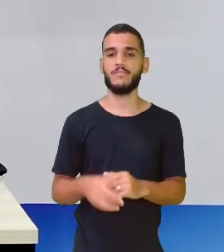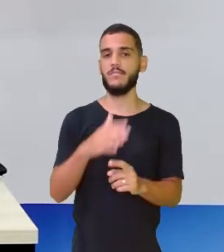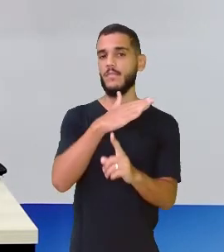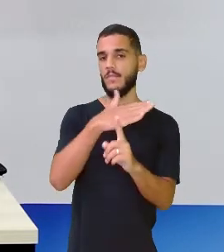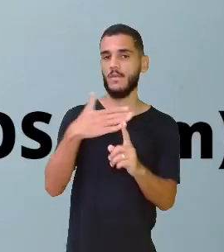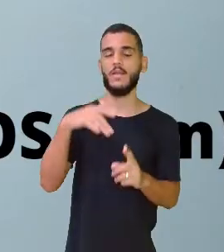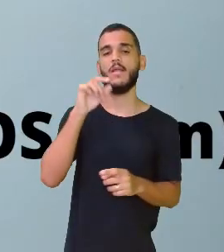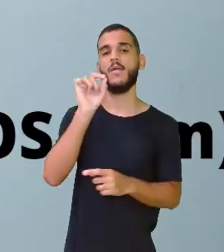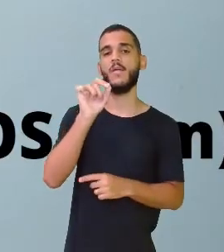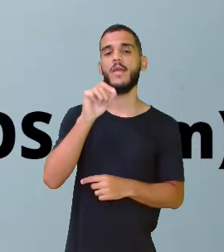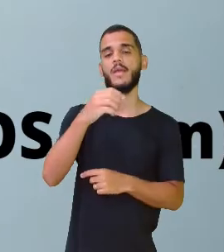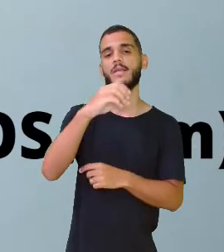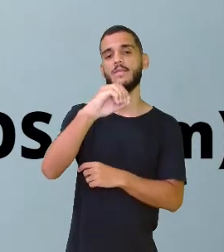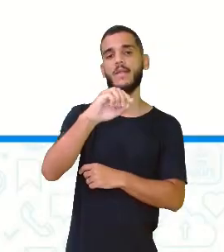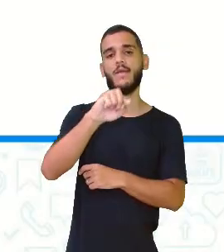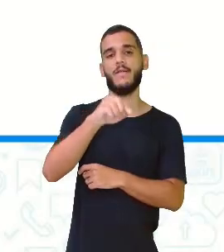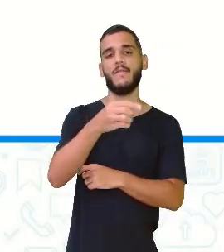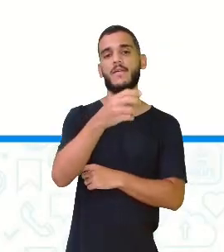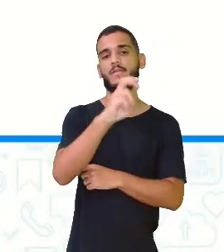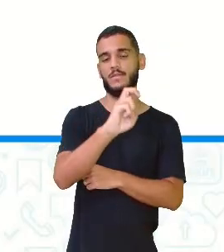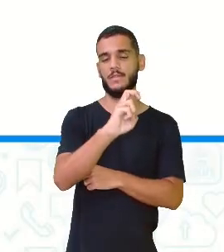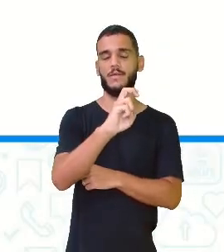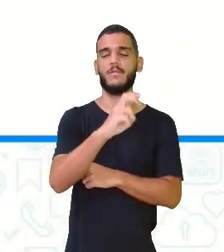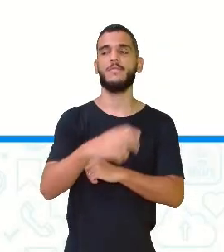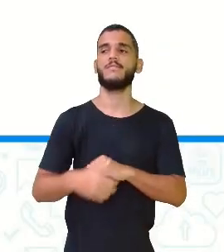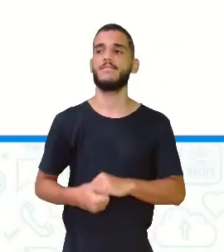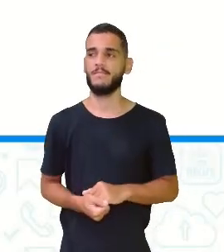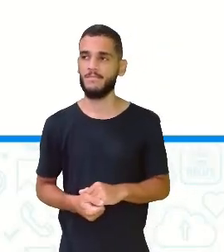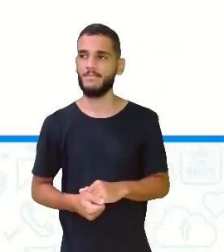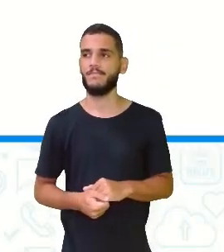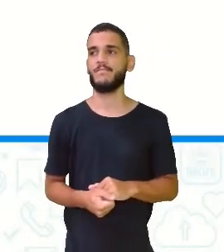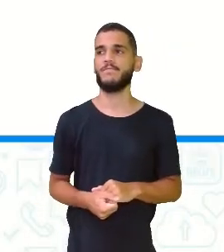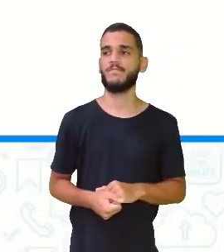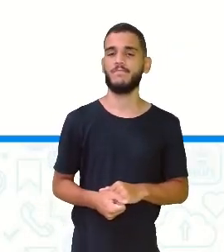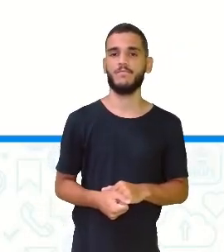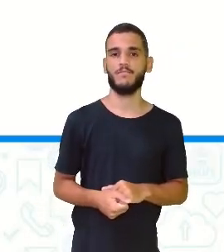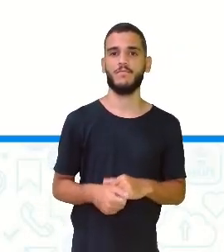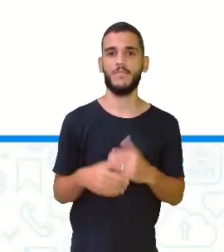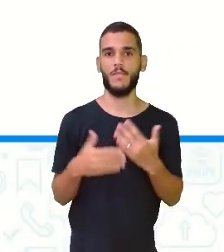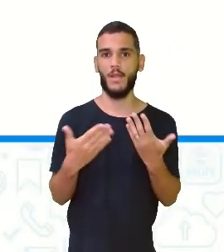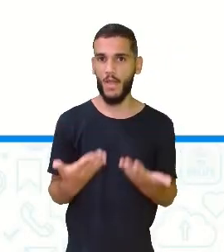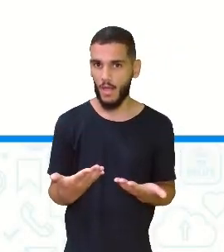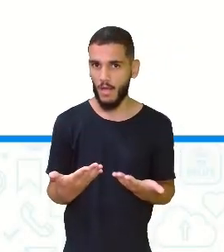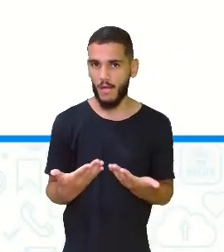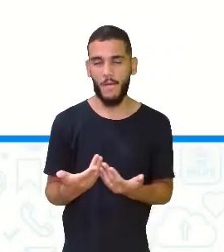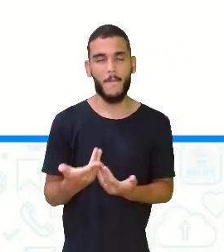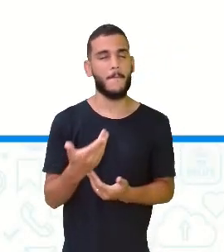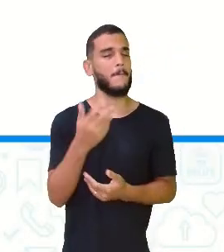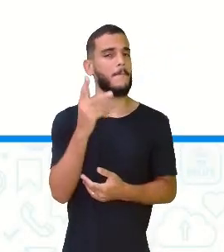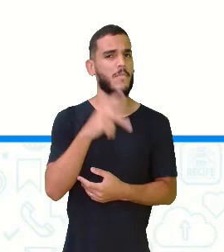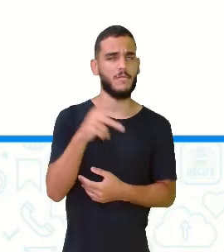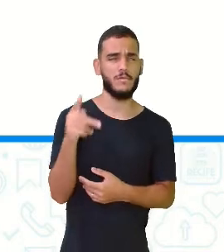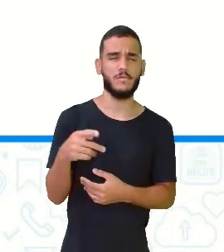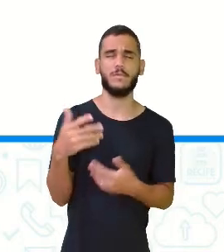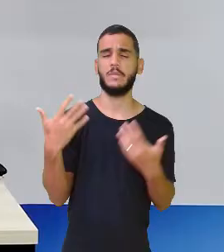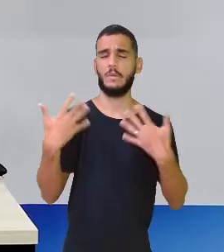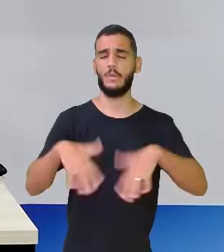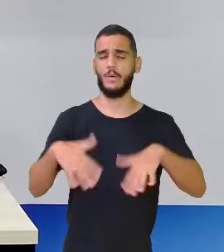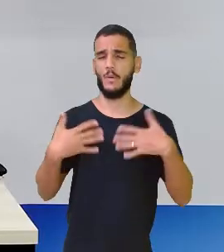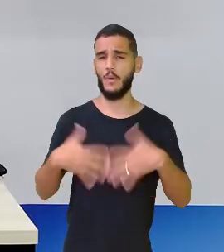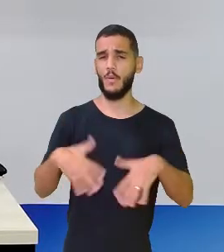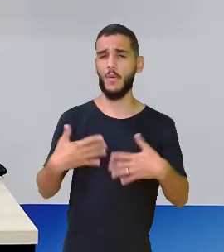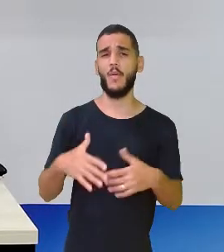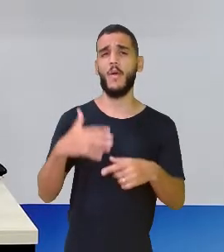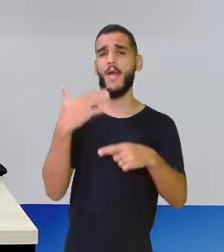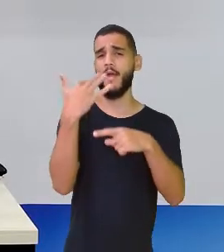A metade dos meus centímetros. 0,5. Professora, e agora? A senhora aumentou